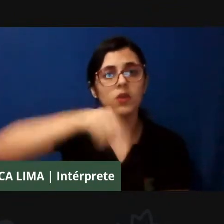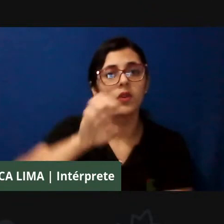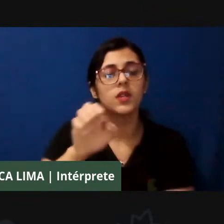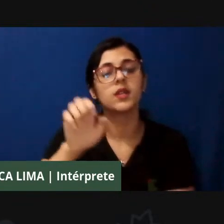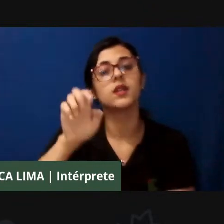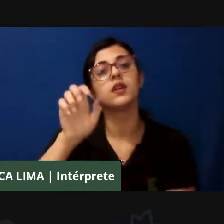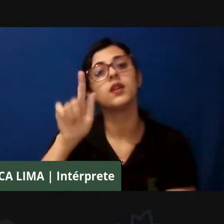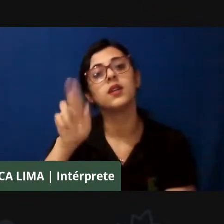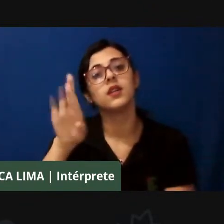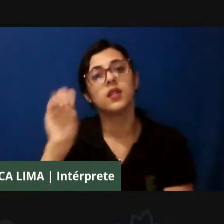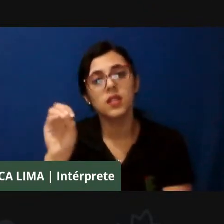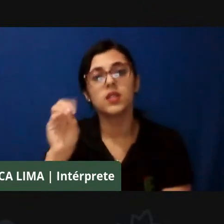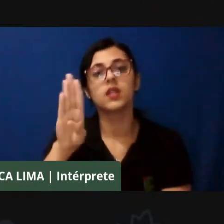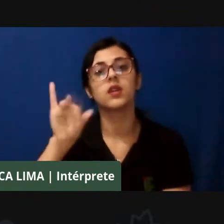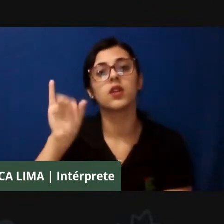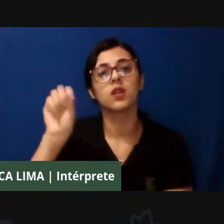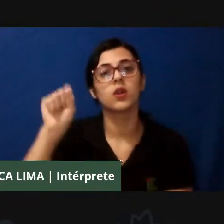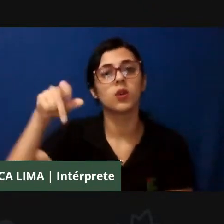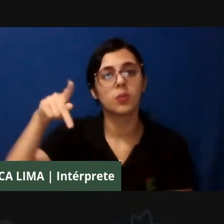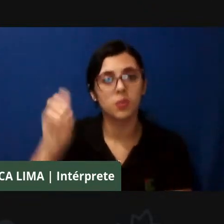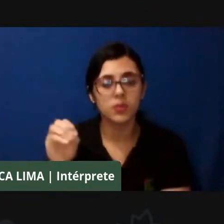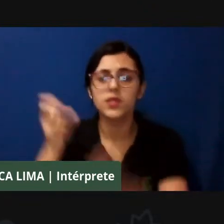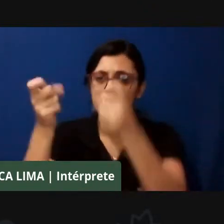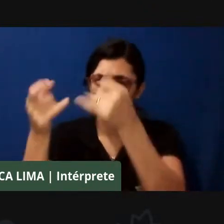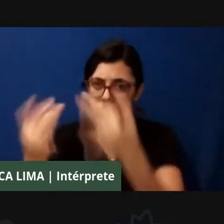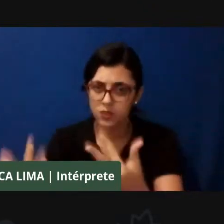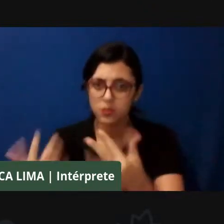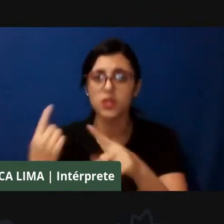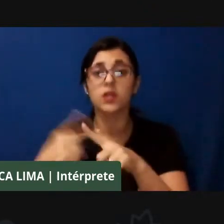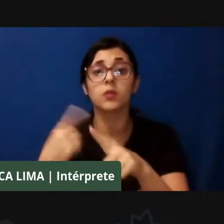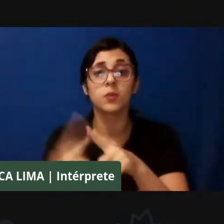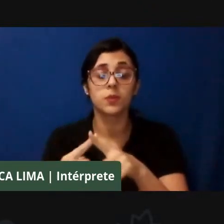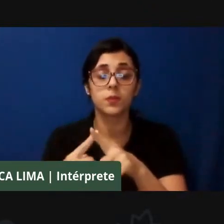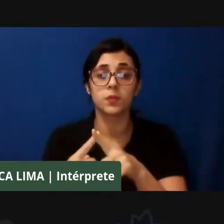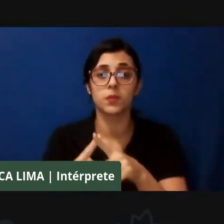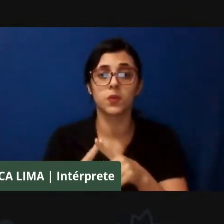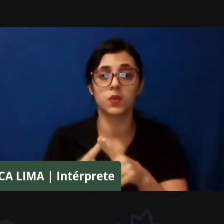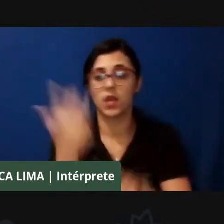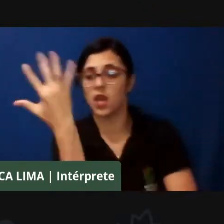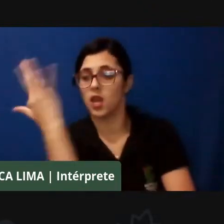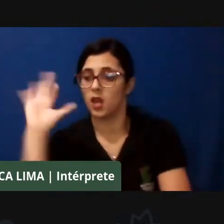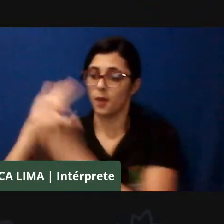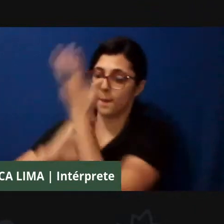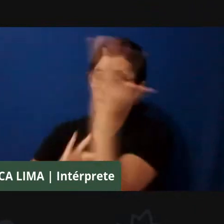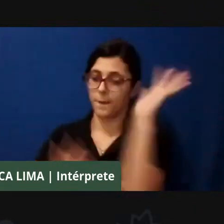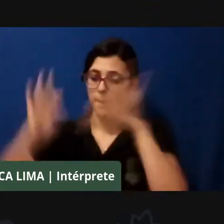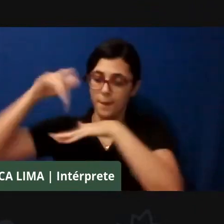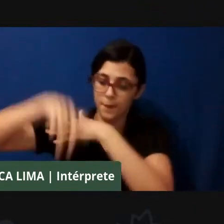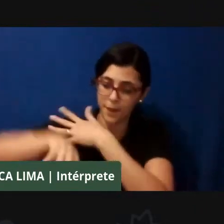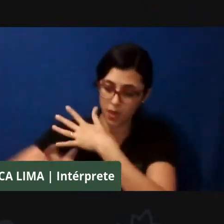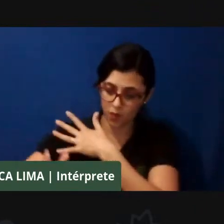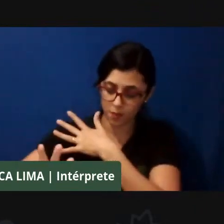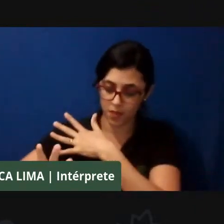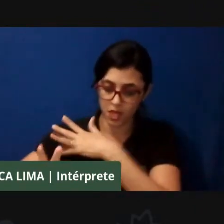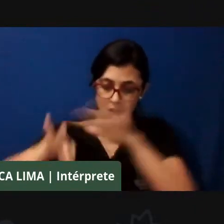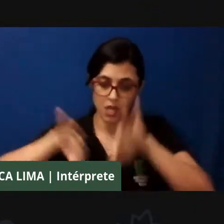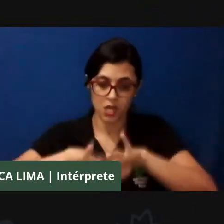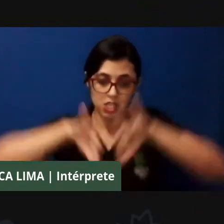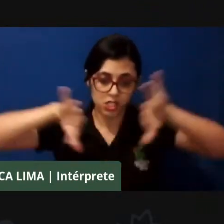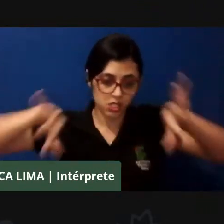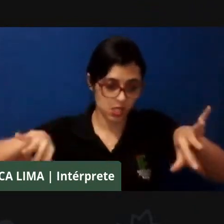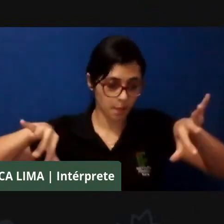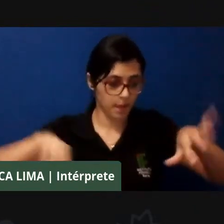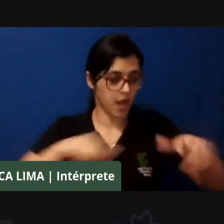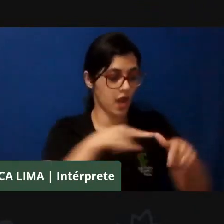não tem como pensar meio ambiente separado do nosso contexto de luta, das nossas